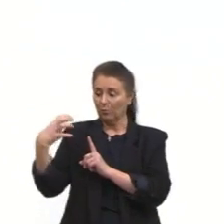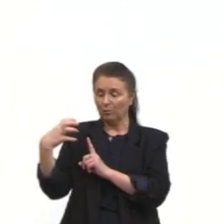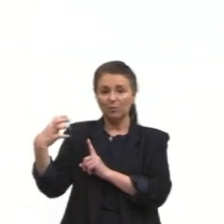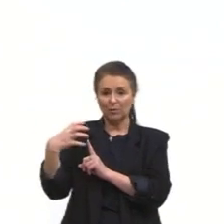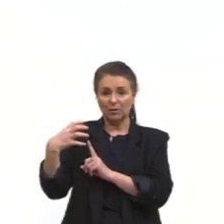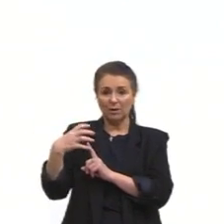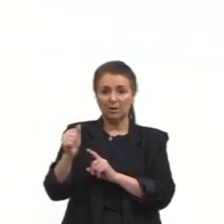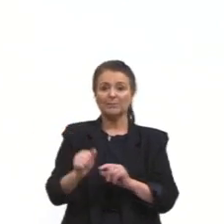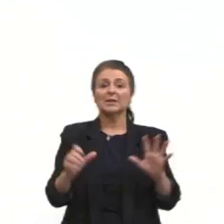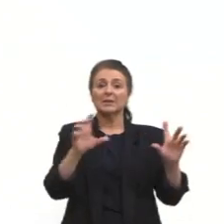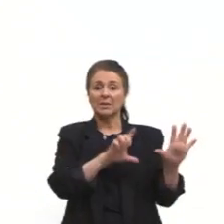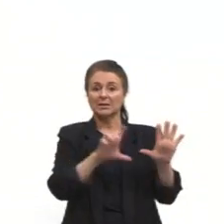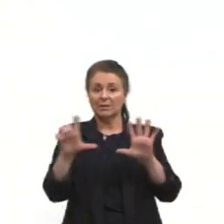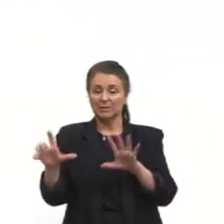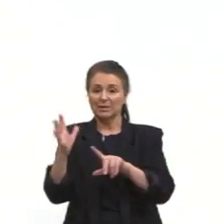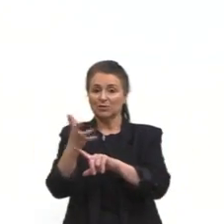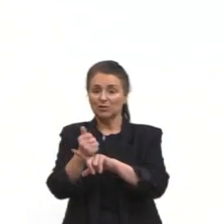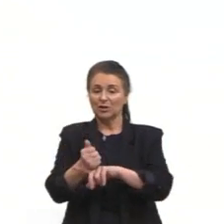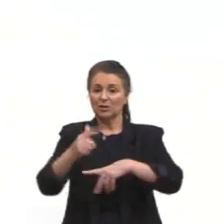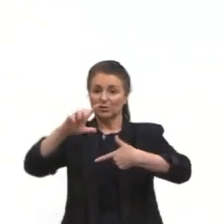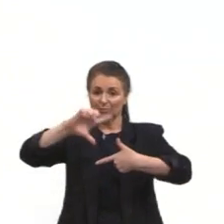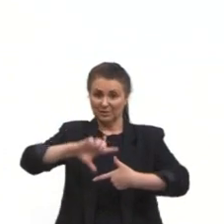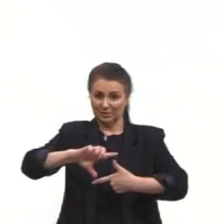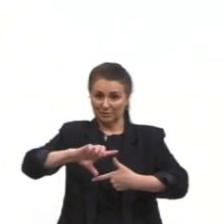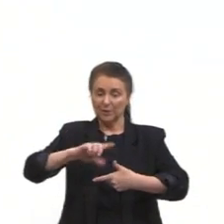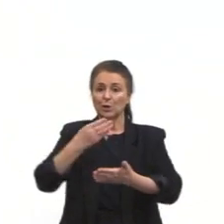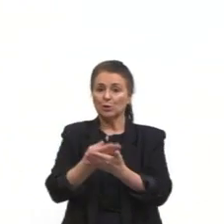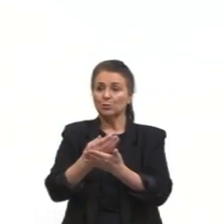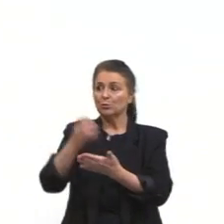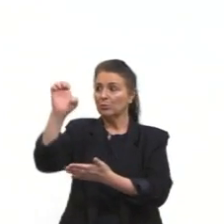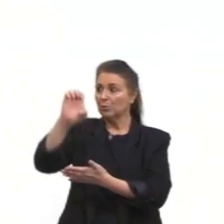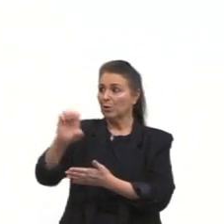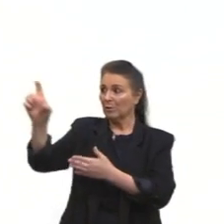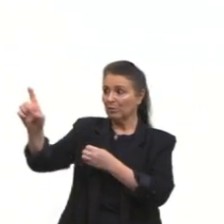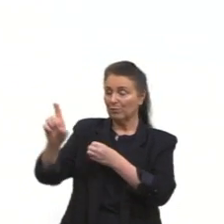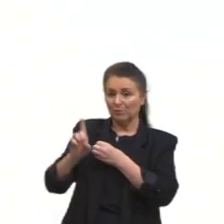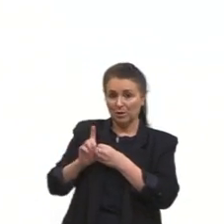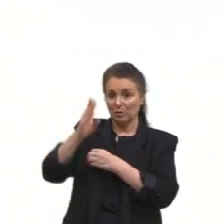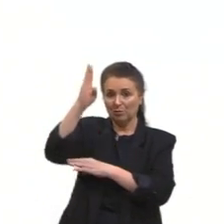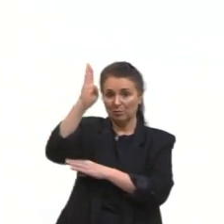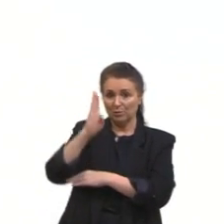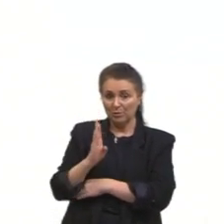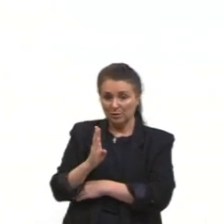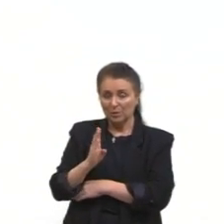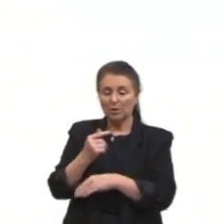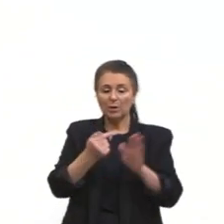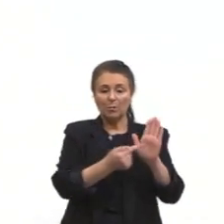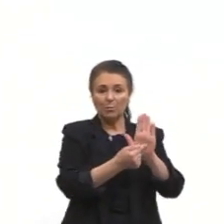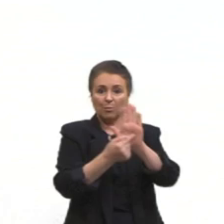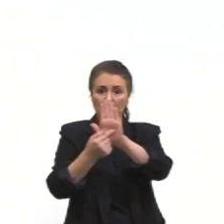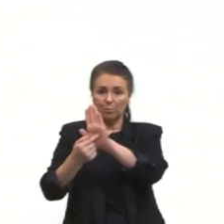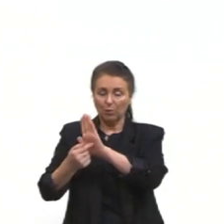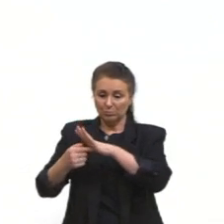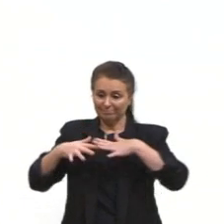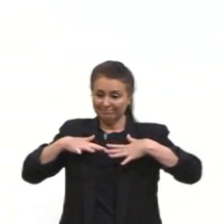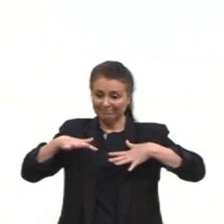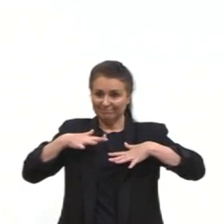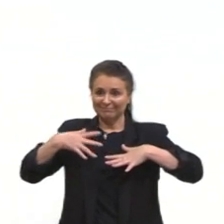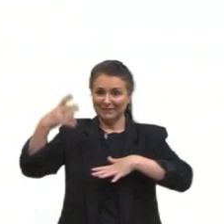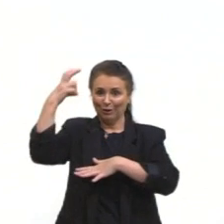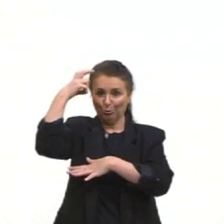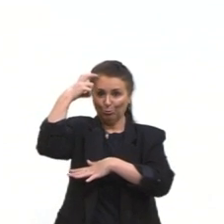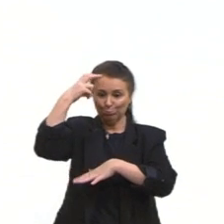a Semana de Arte Moderna, que após estudar na Europa, retornou ao Brasil com uma amostra que abalou a cultura